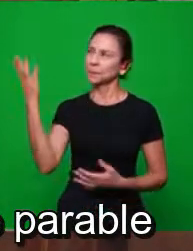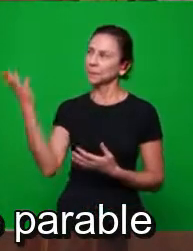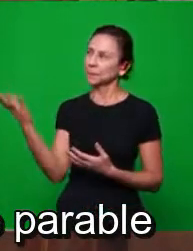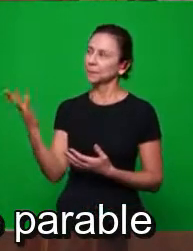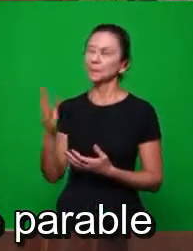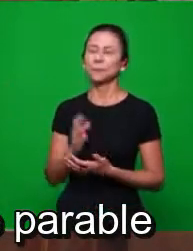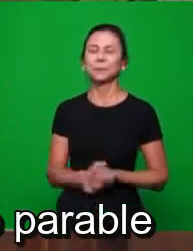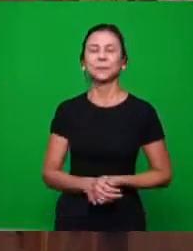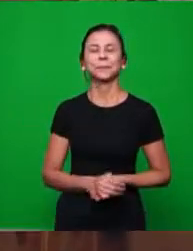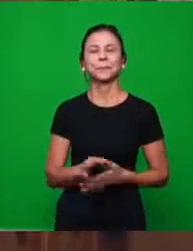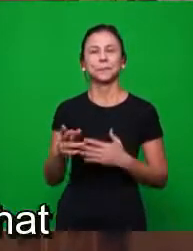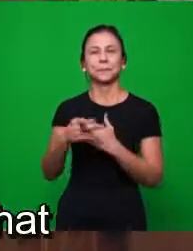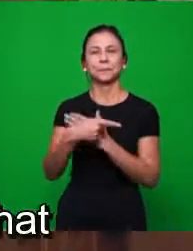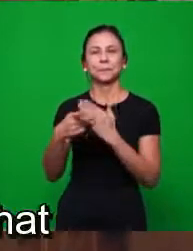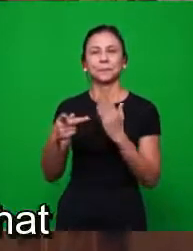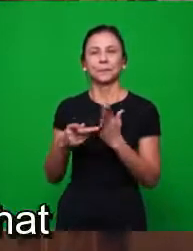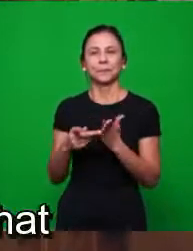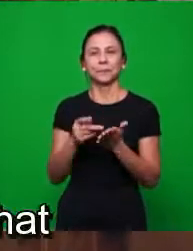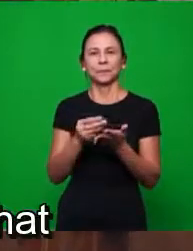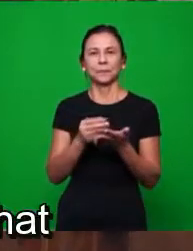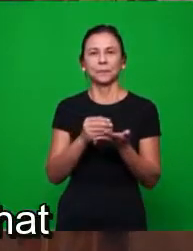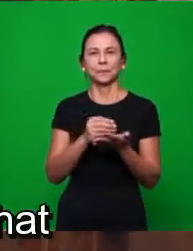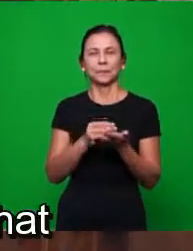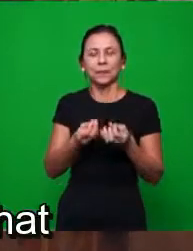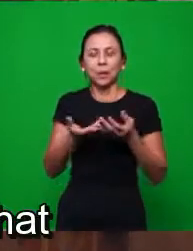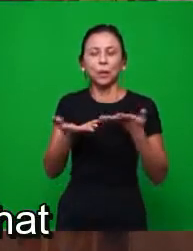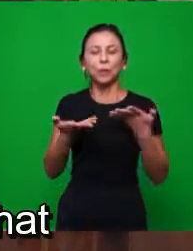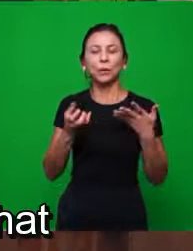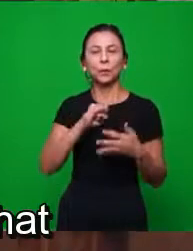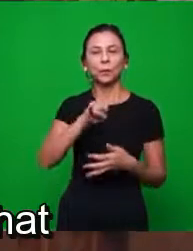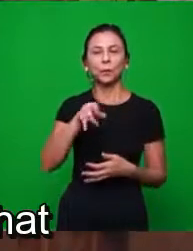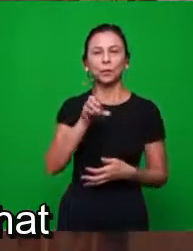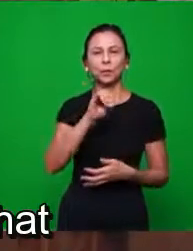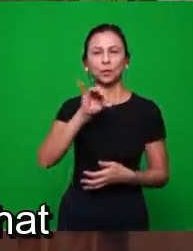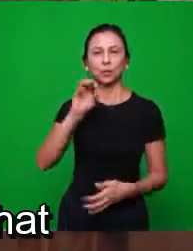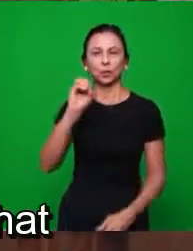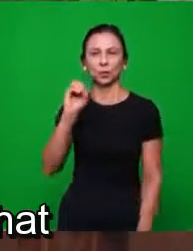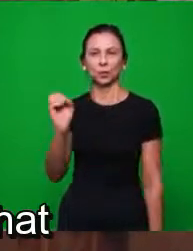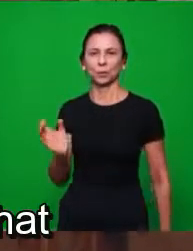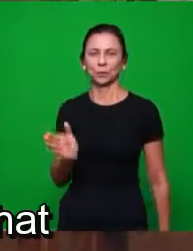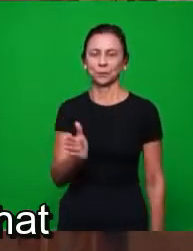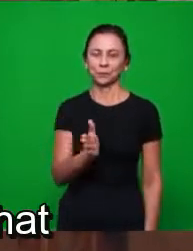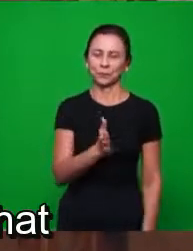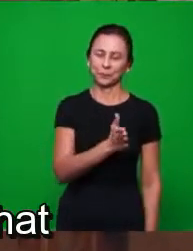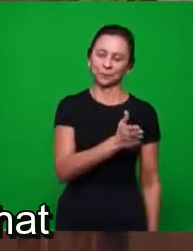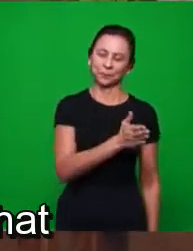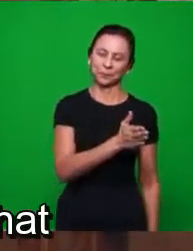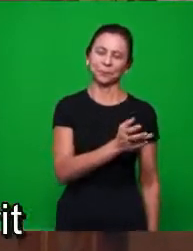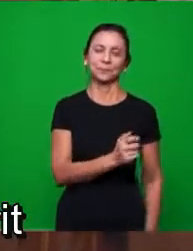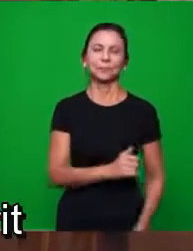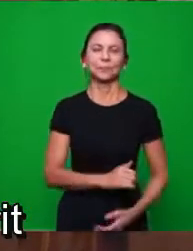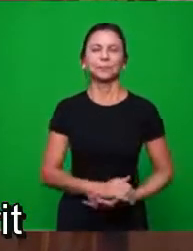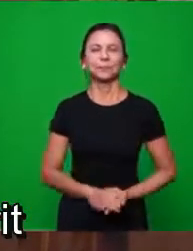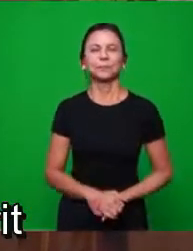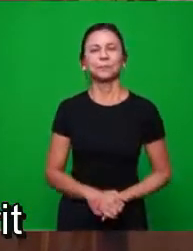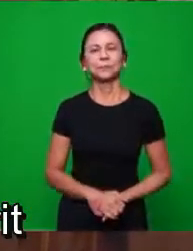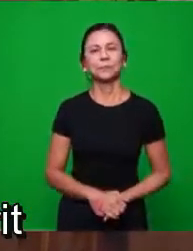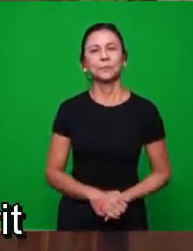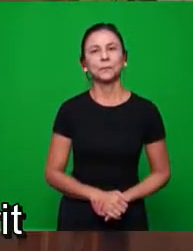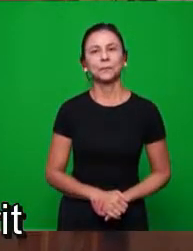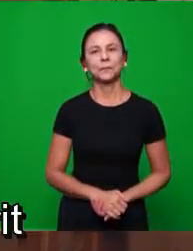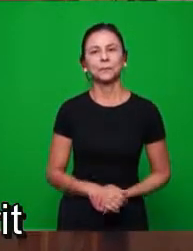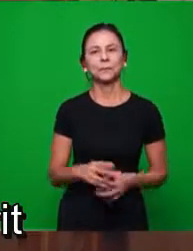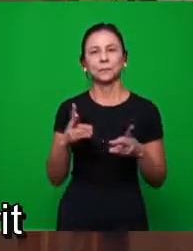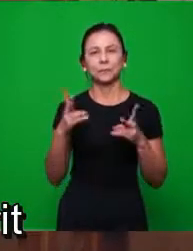o nome da parábola. É isso? Agora, vamos aqui, cite a ênfase que está na segunda